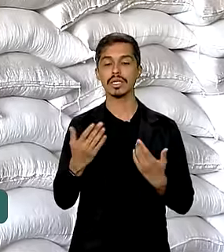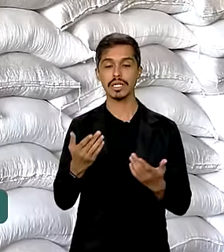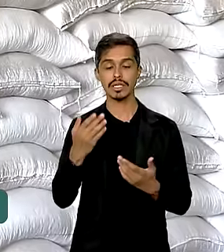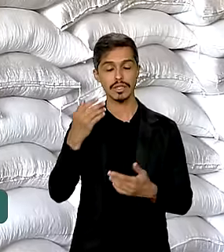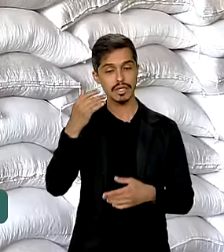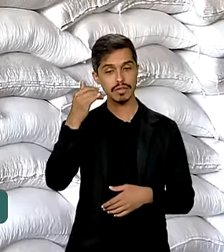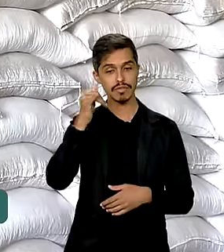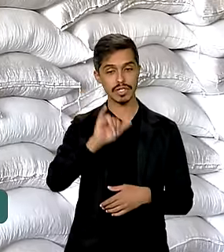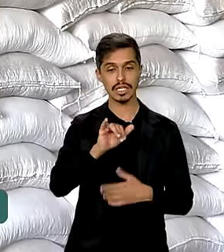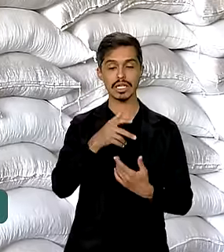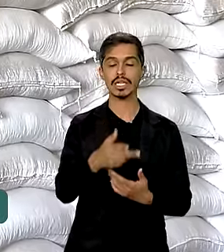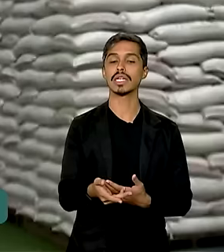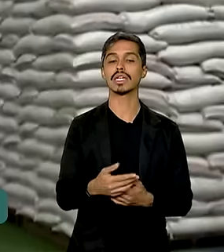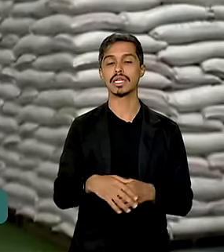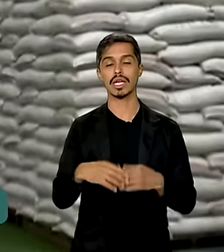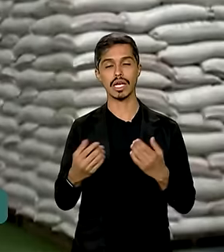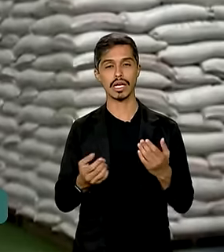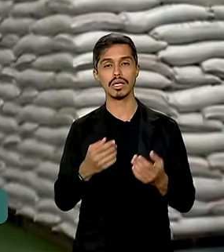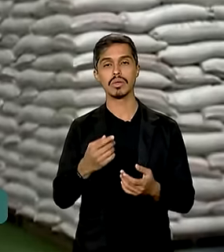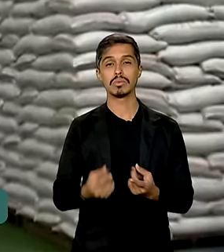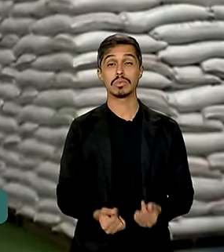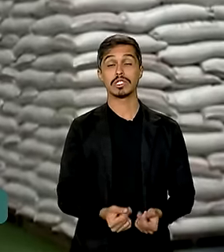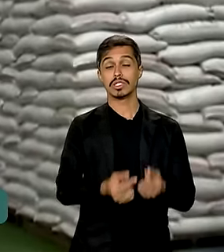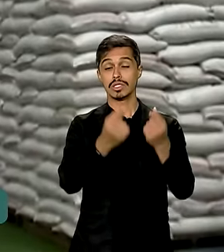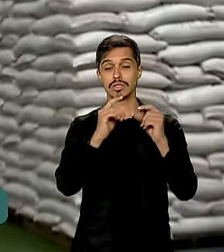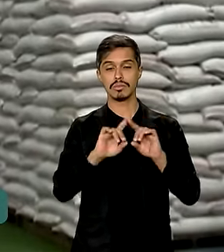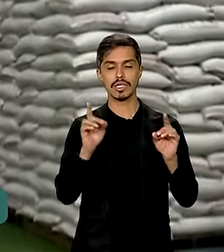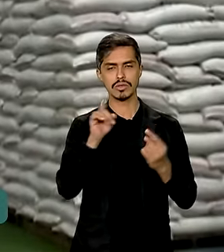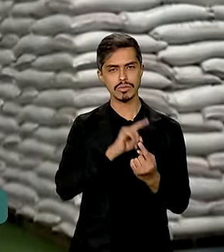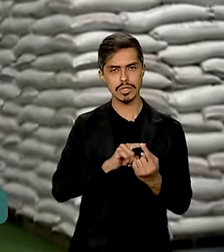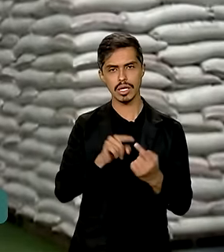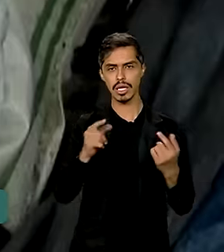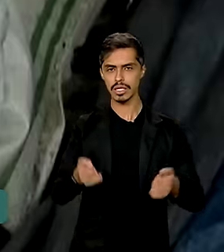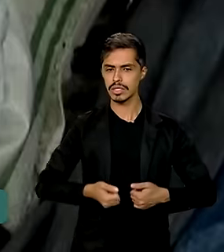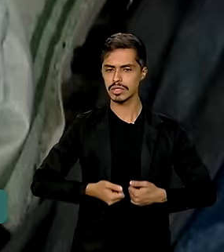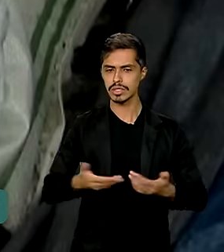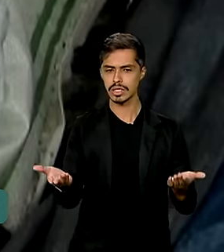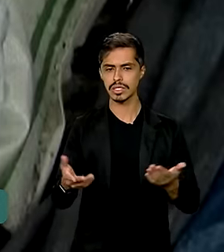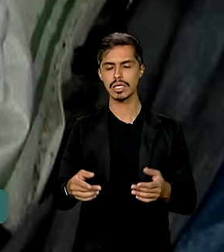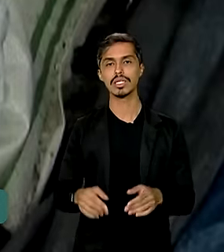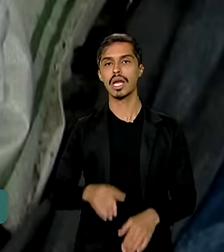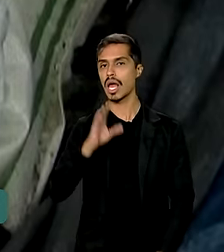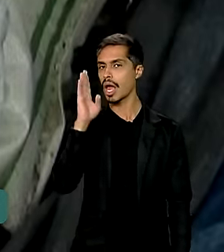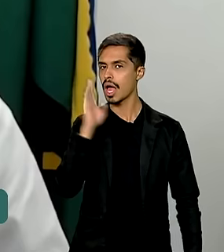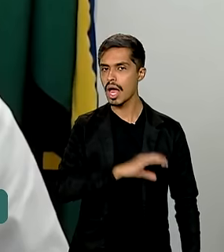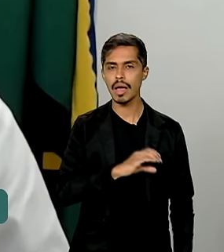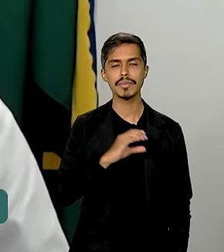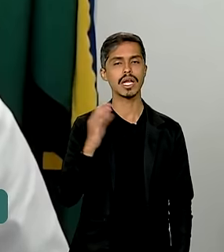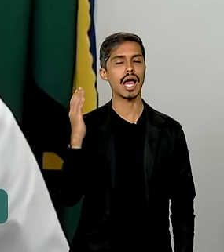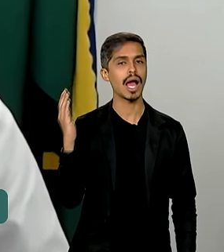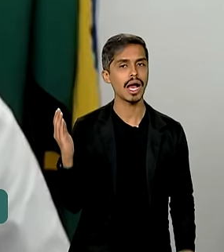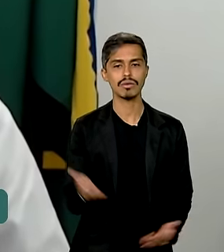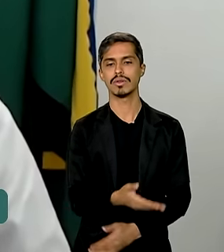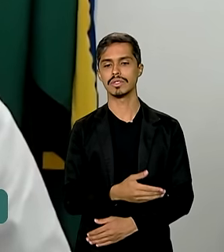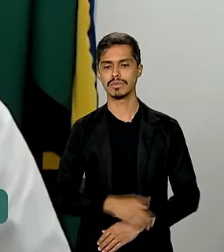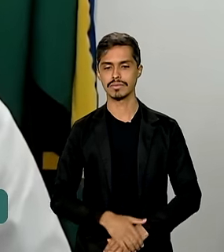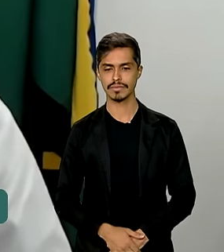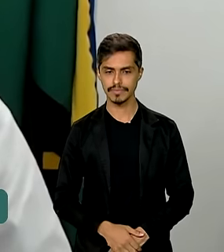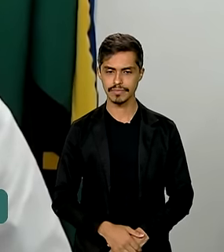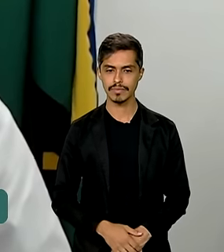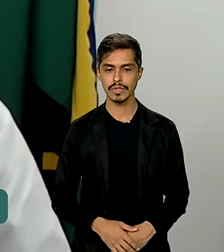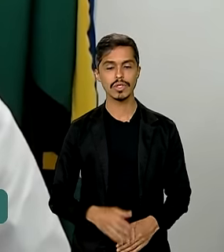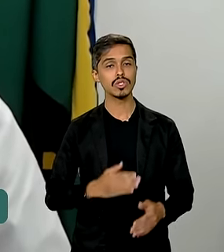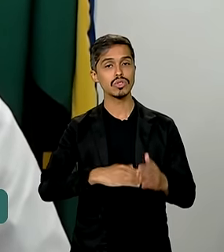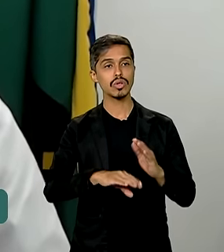preços. Mas o arroz adquirido neste leilão é destinado para distribuição imediata. Todo o comércio que quiser